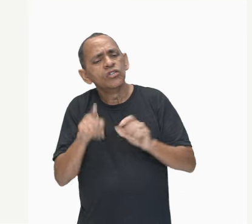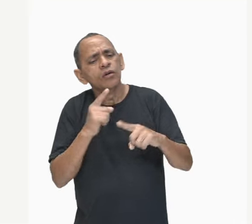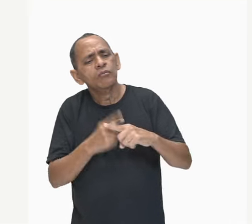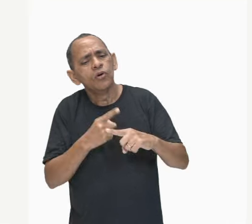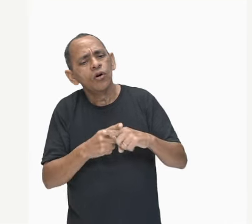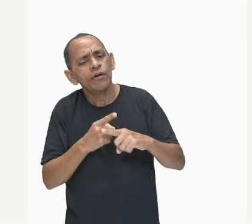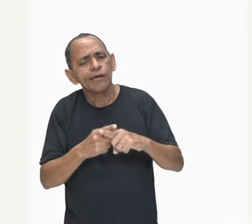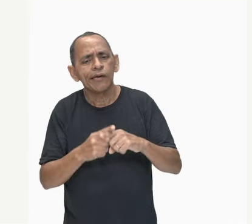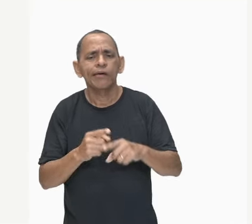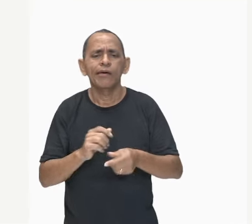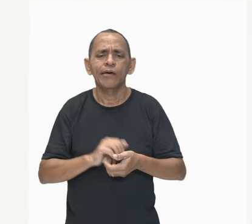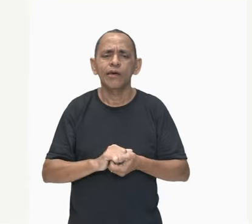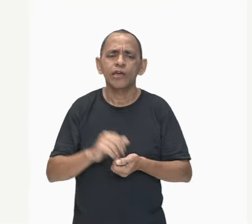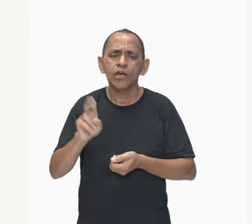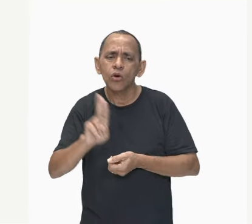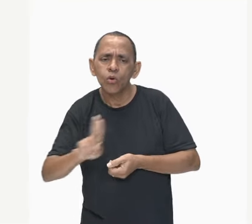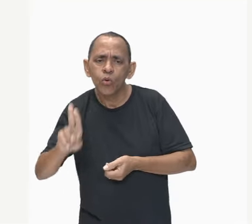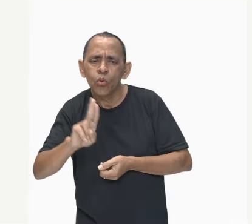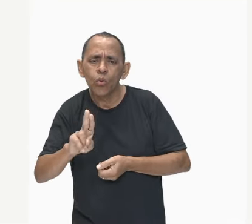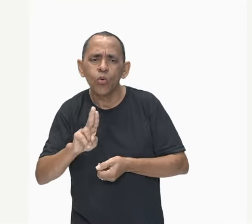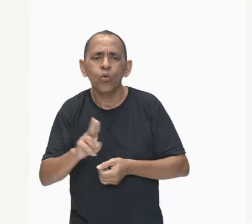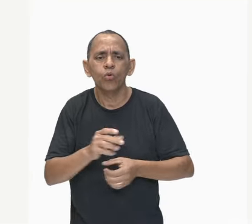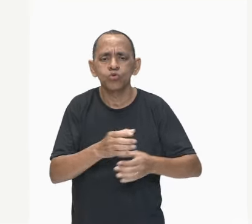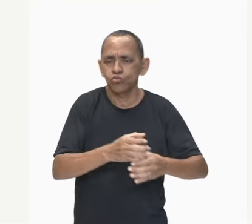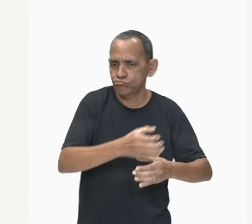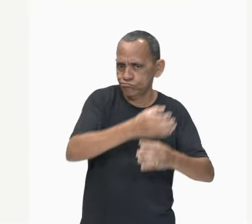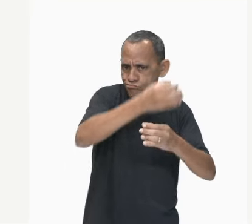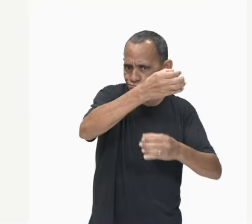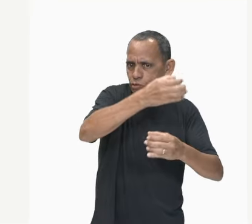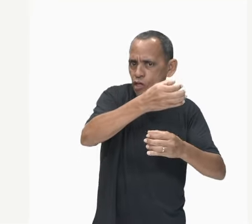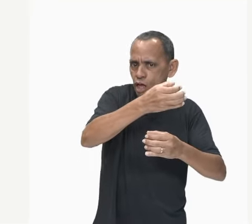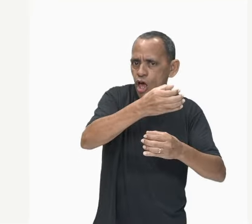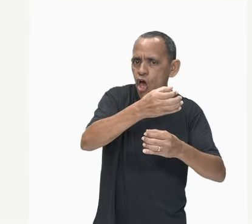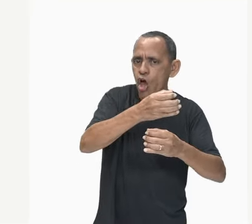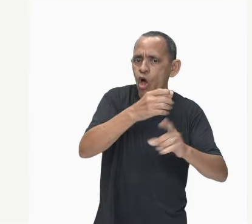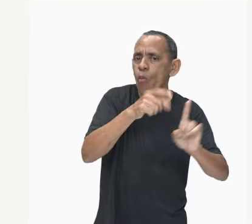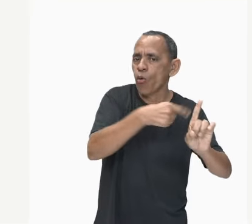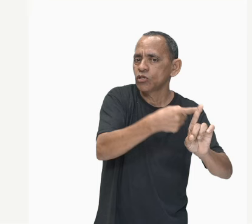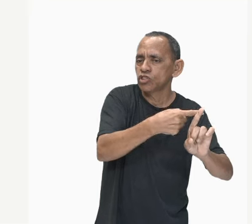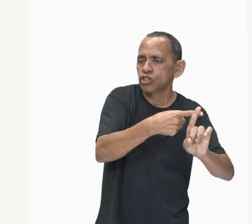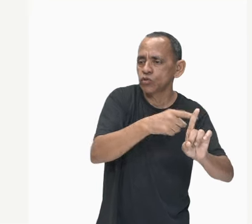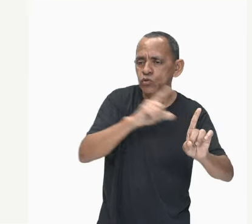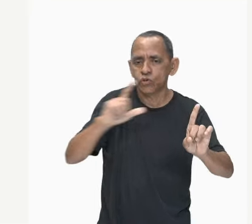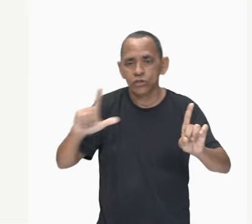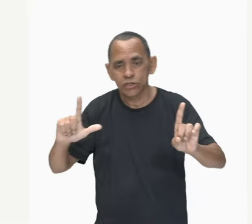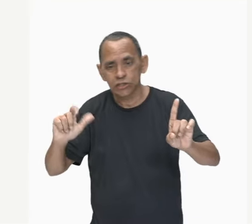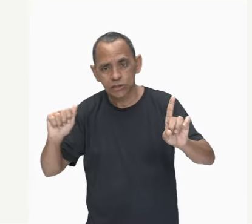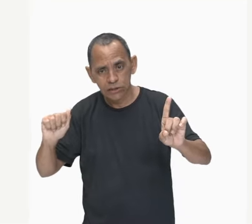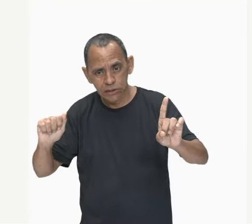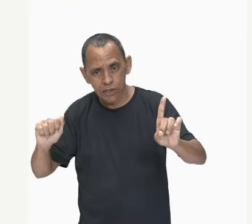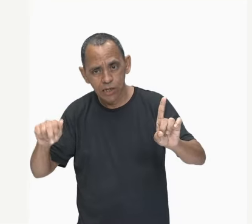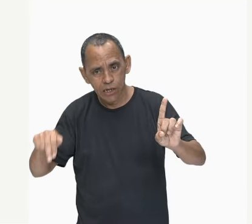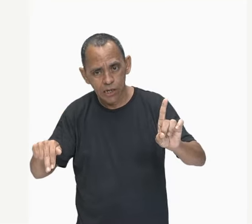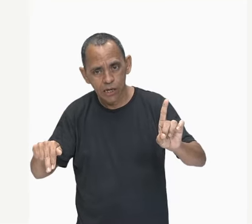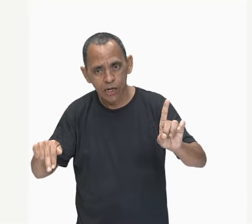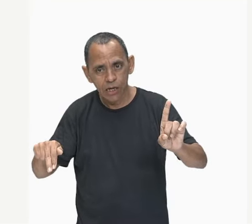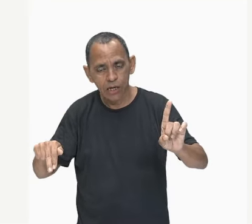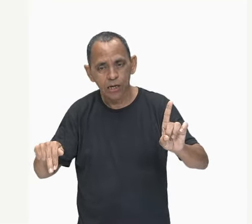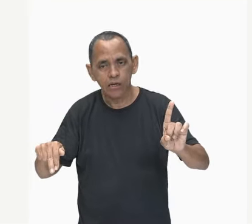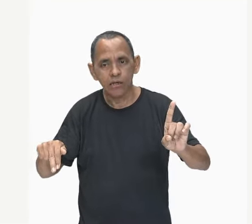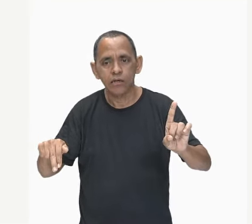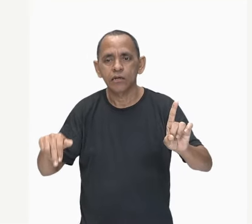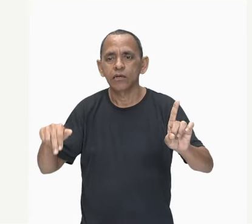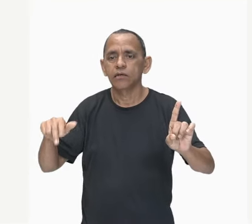coloco o bastão sendo positivo e a lã negativa? É porque nós temos uma série